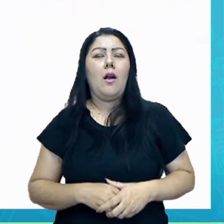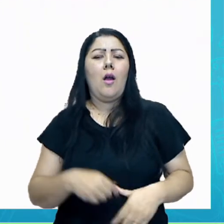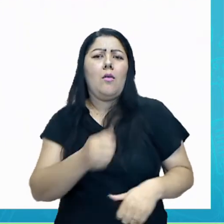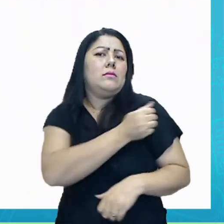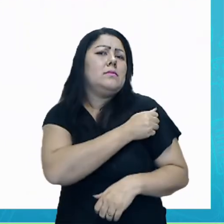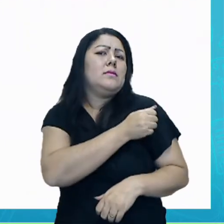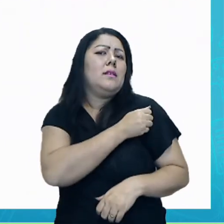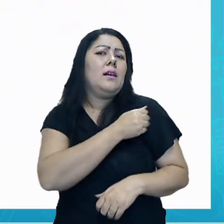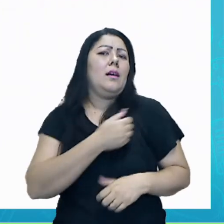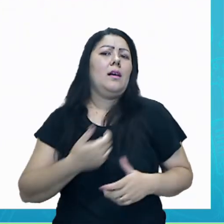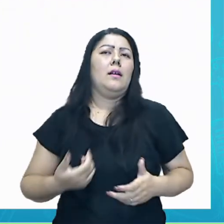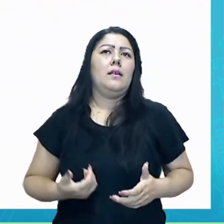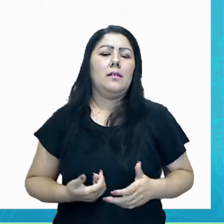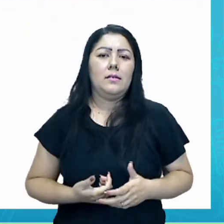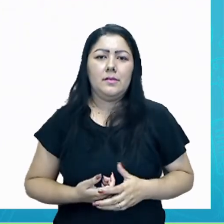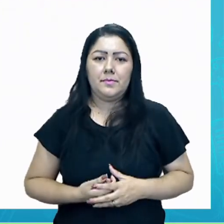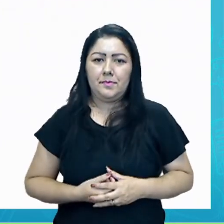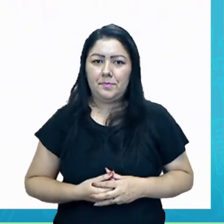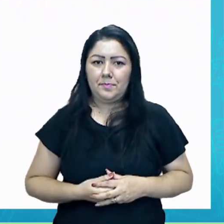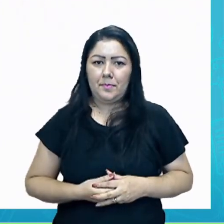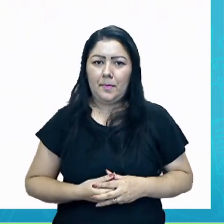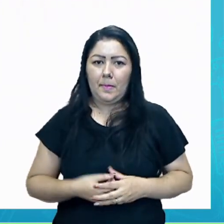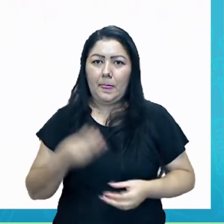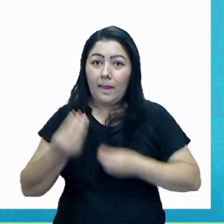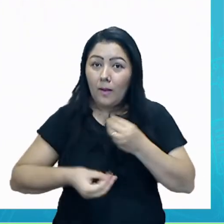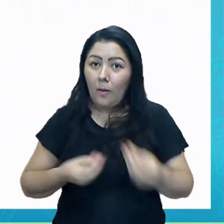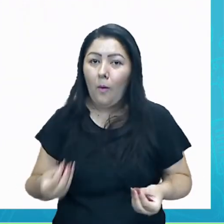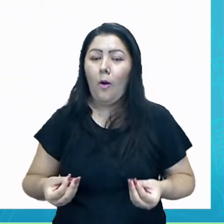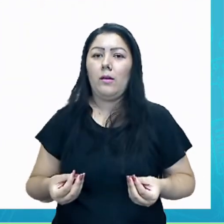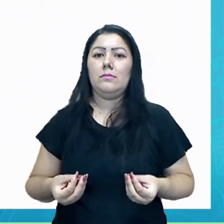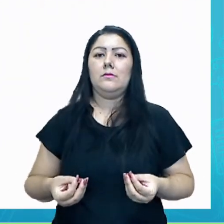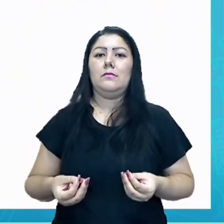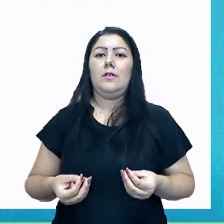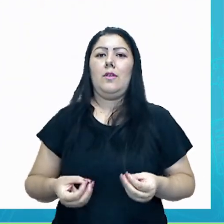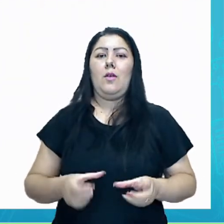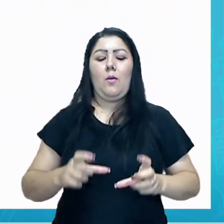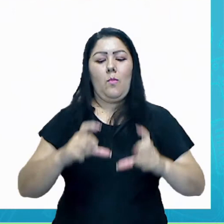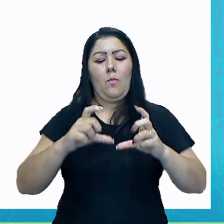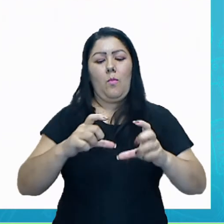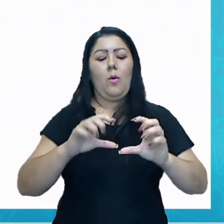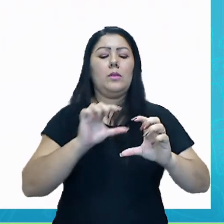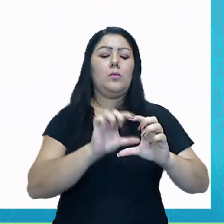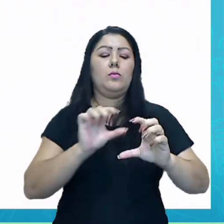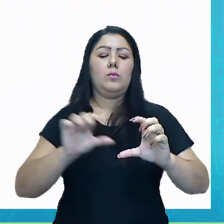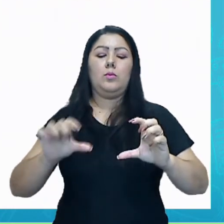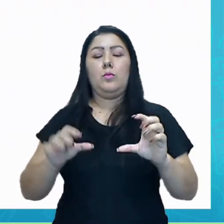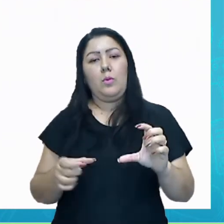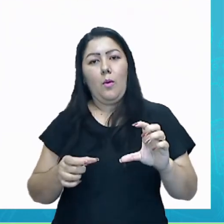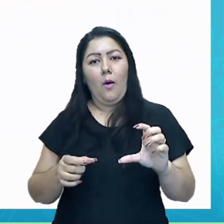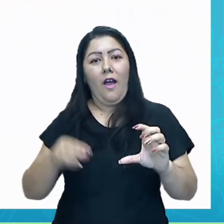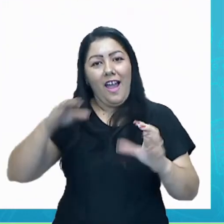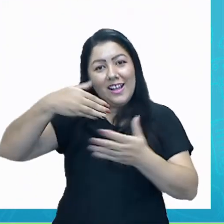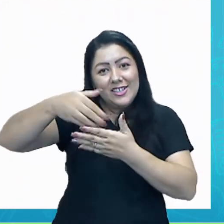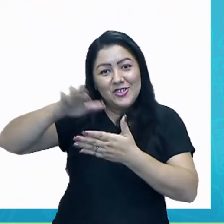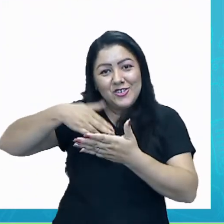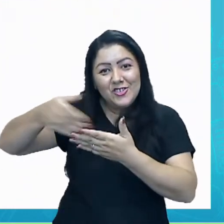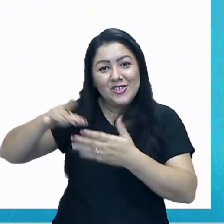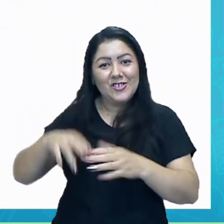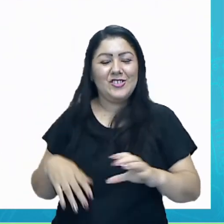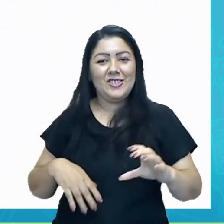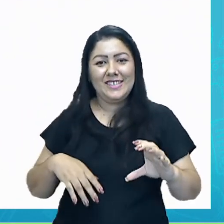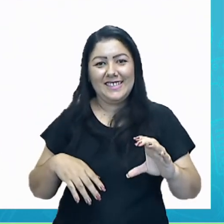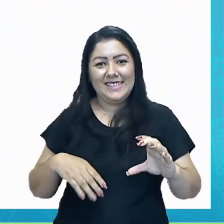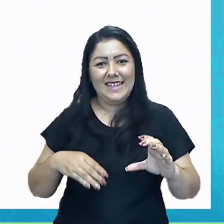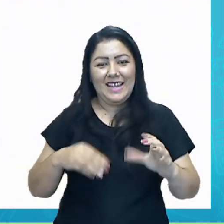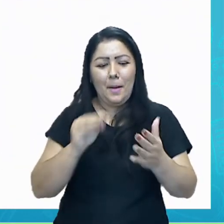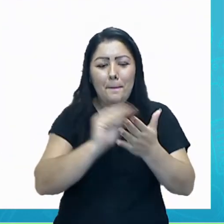primeira reclama que a gente pede, a escola compra a caixinha de tinta, guache, por exemplo. Aí os meninos ficam muito... Aí, professor,